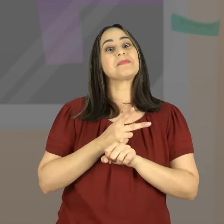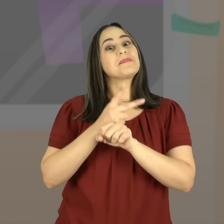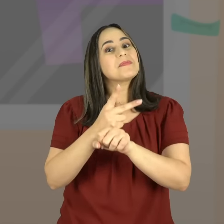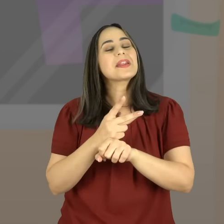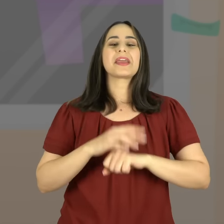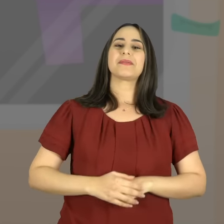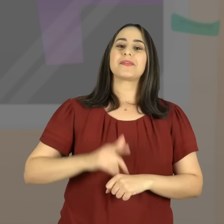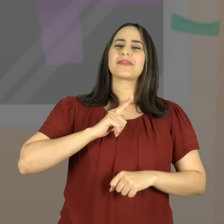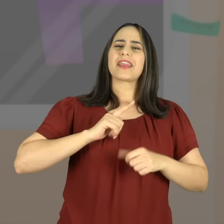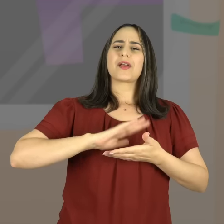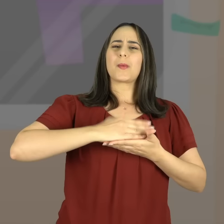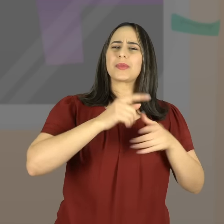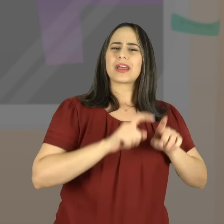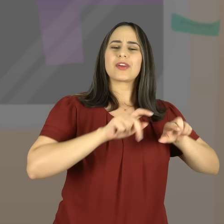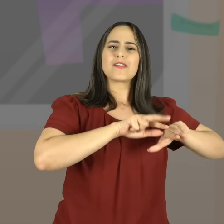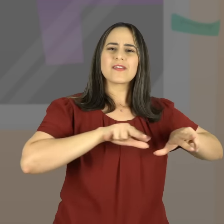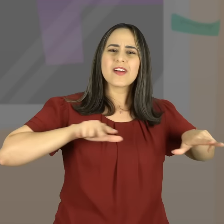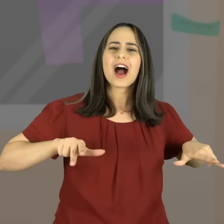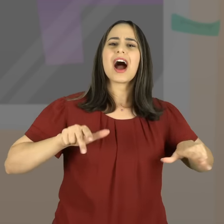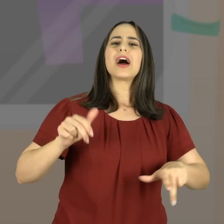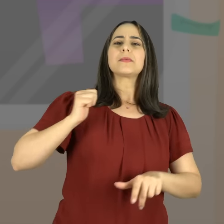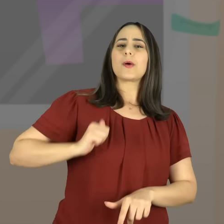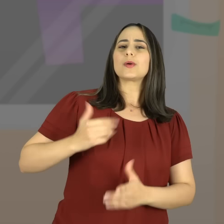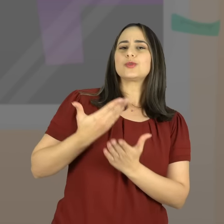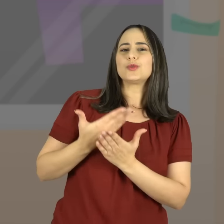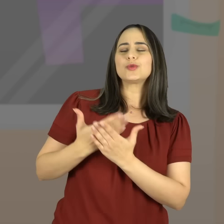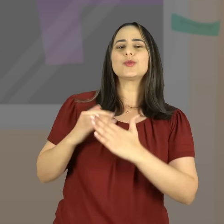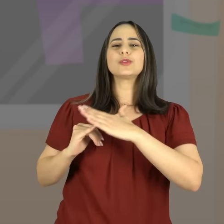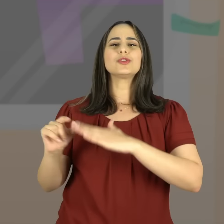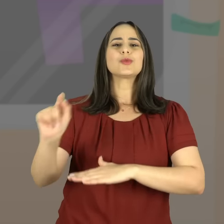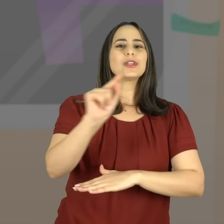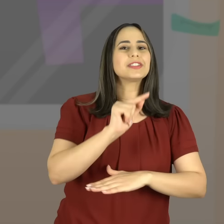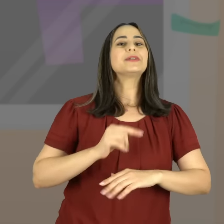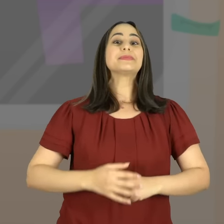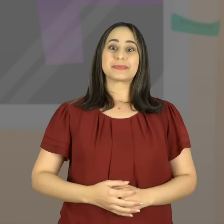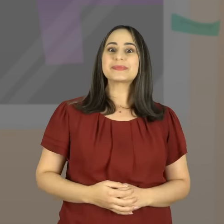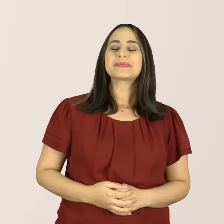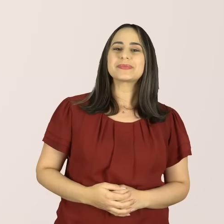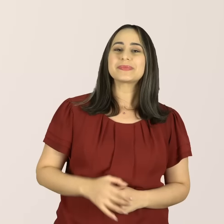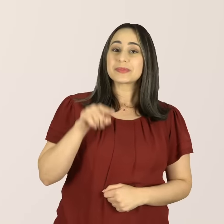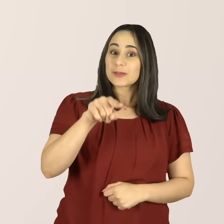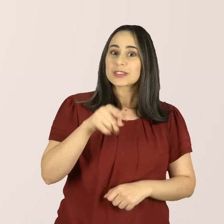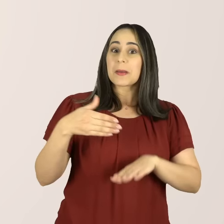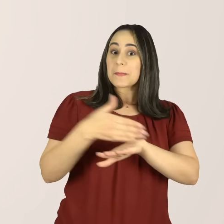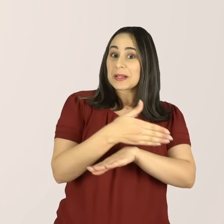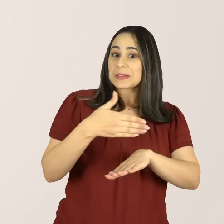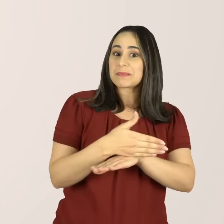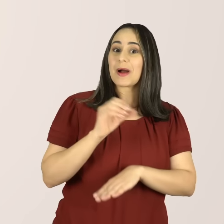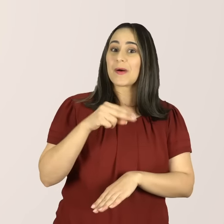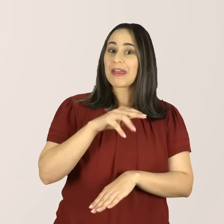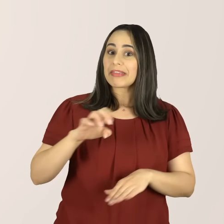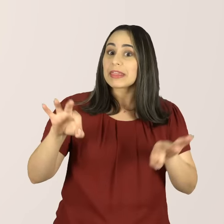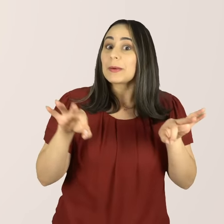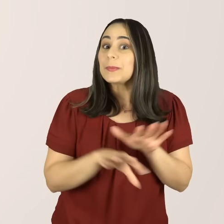premiação, centenas de computadores e bolsas de estudos em instituições credenciadas. Você está